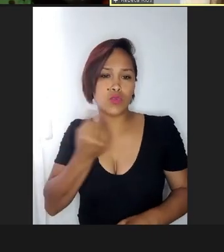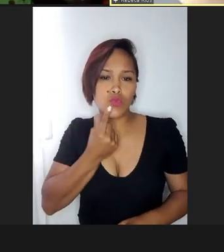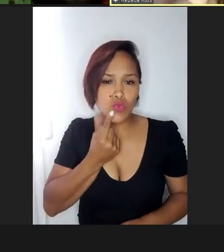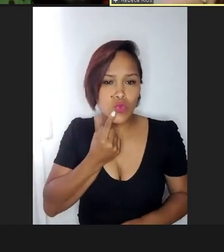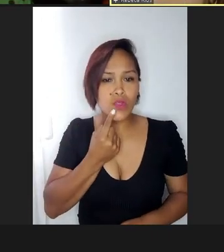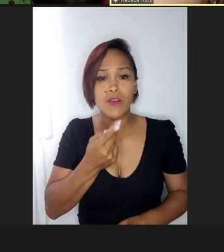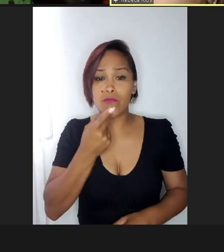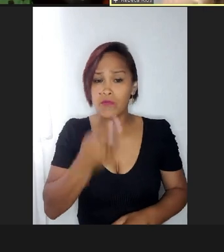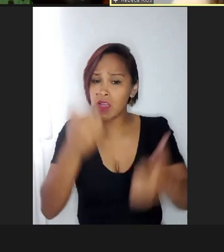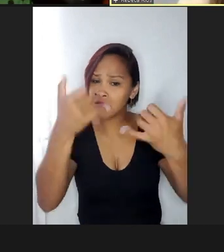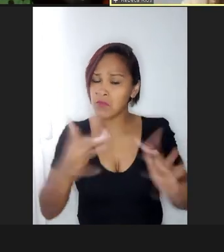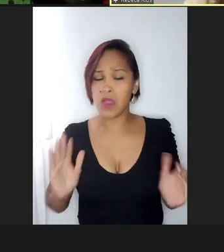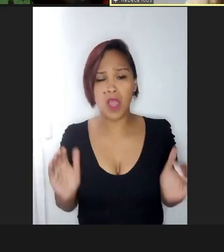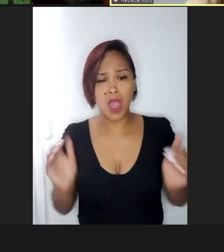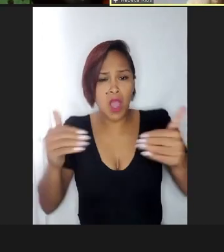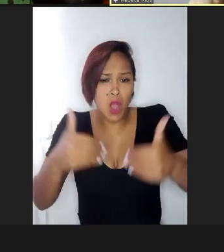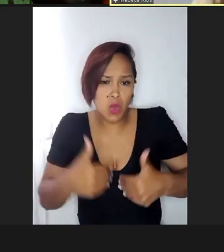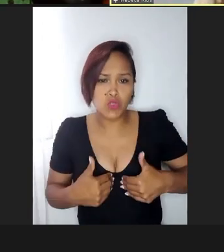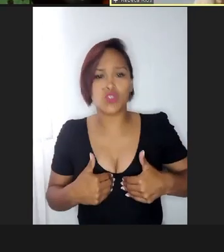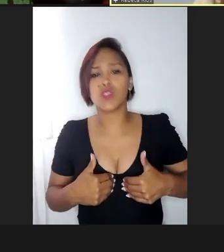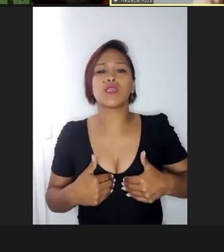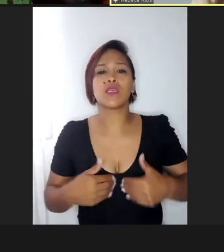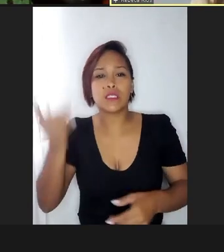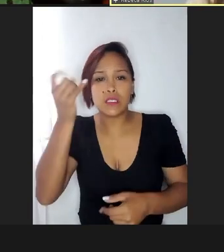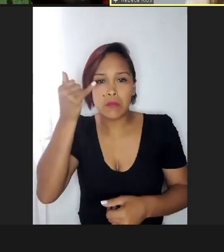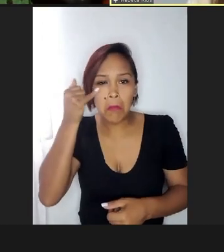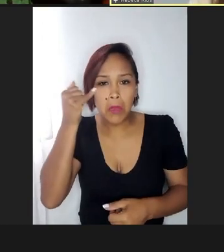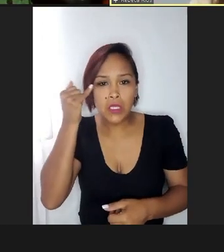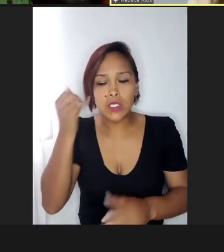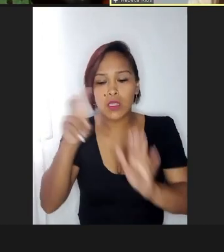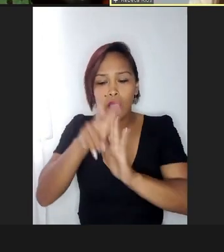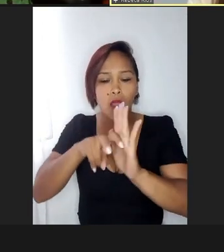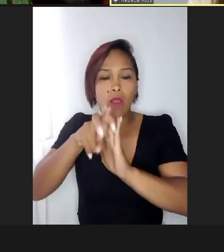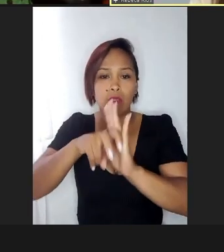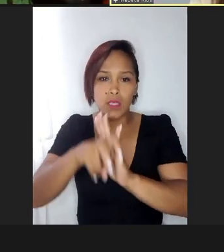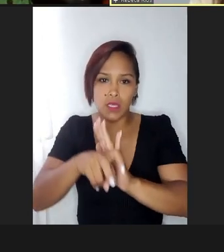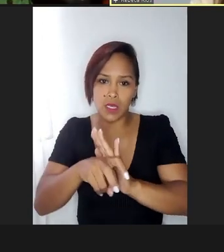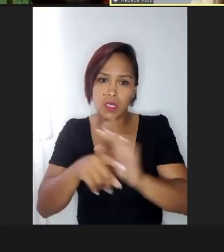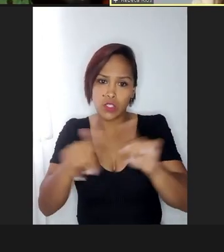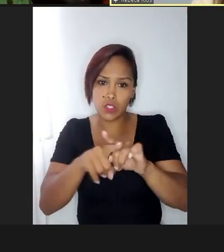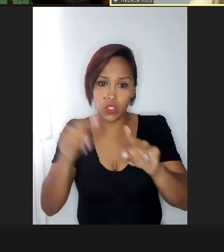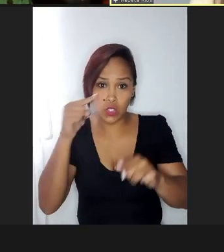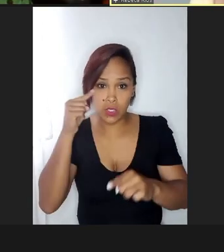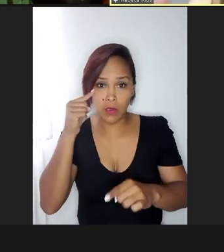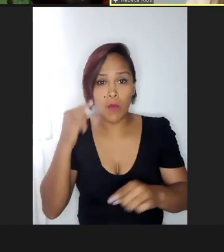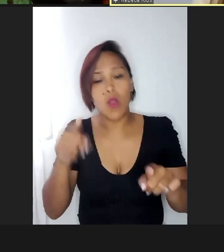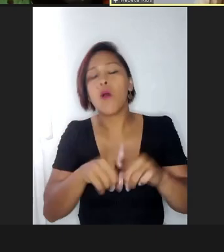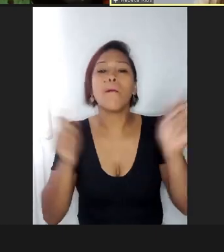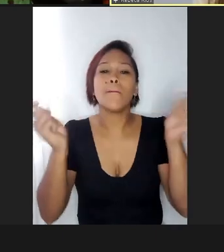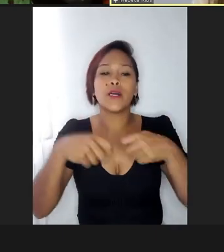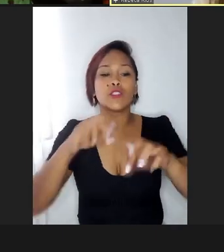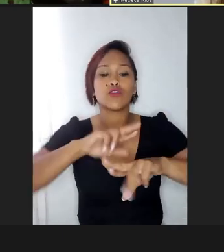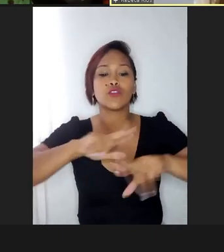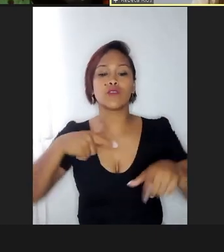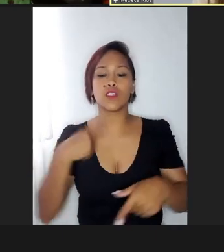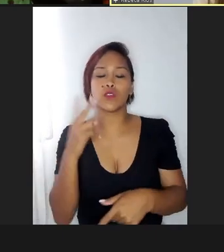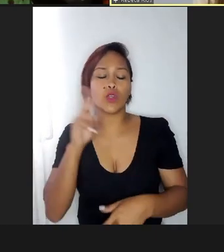autista, síndrome de Down, uma criança cadeirante, uma criança diferente, né, daquilo que a gente